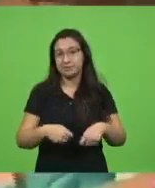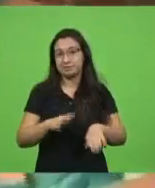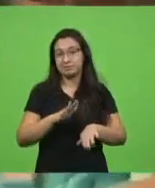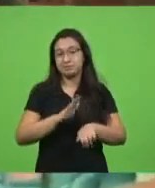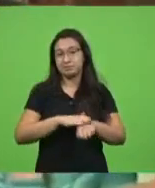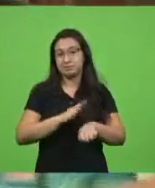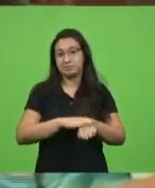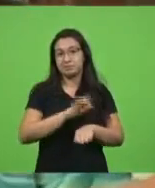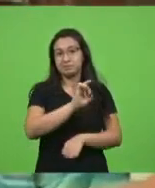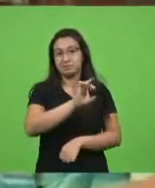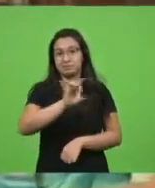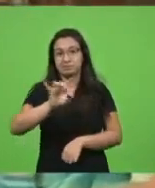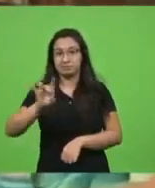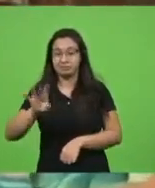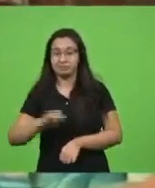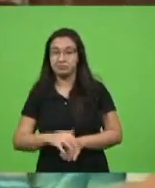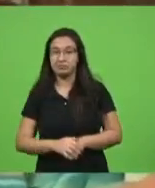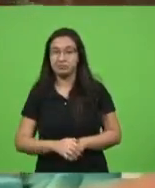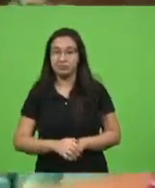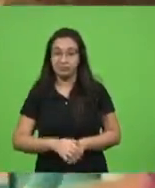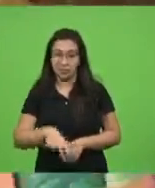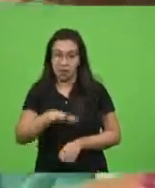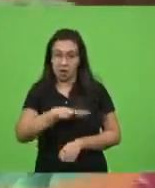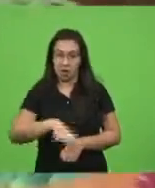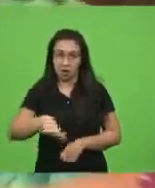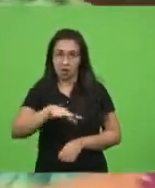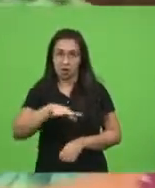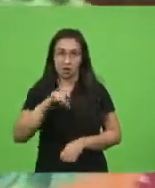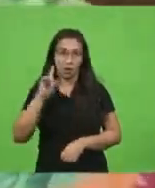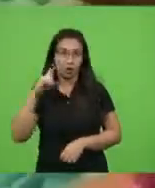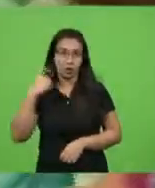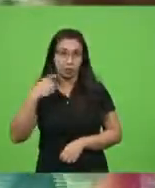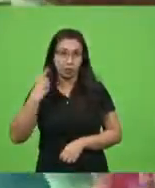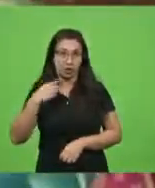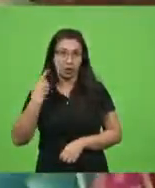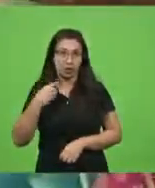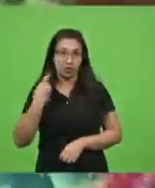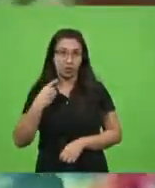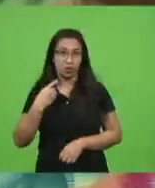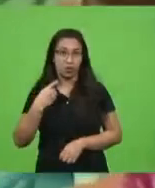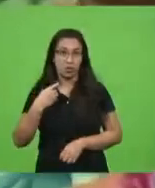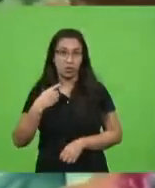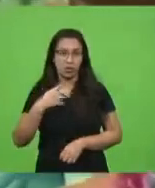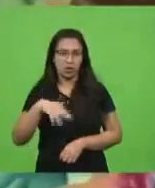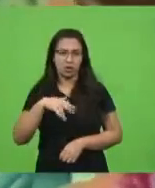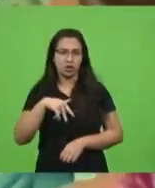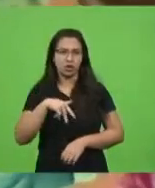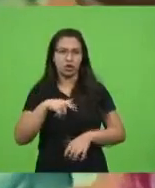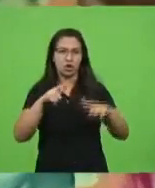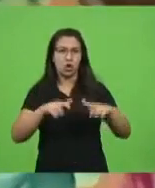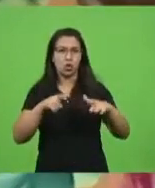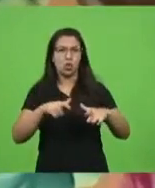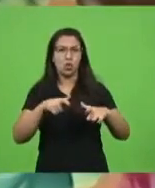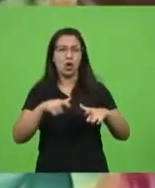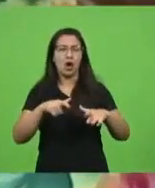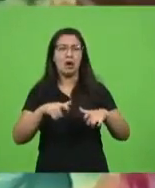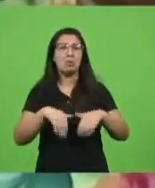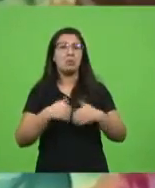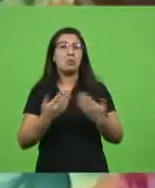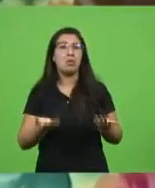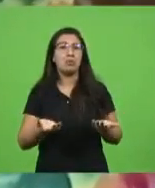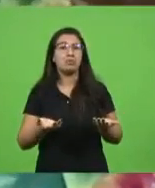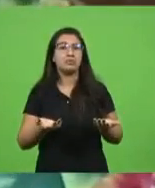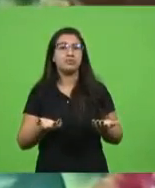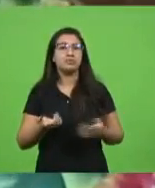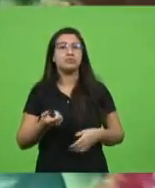nós deputados ficaremos nessa nova história a ser construída? Eu digo a todos os